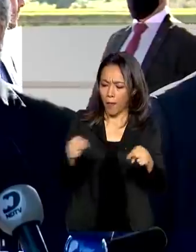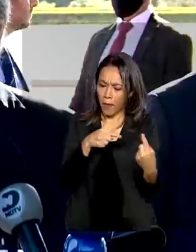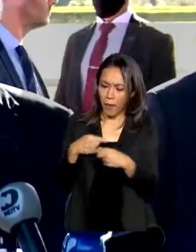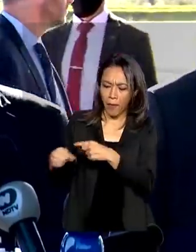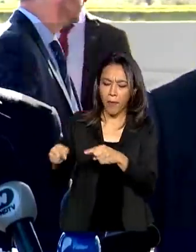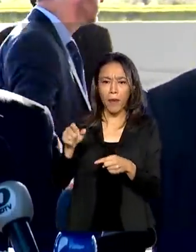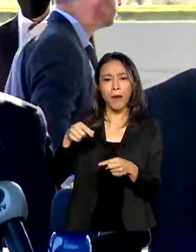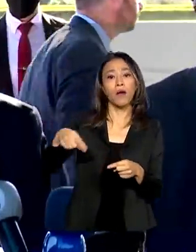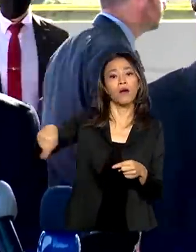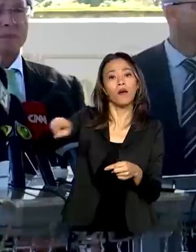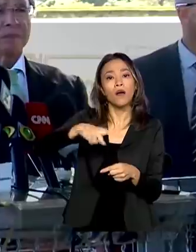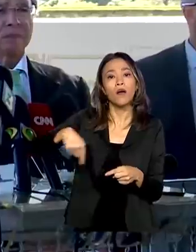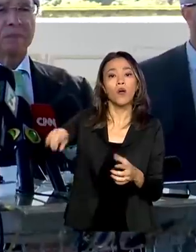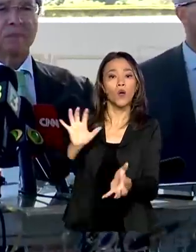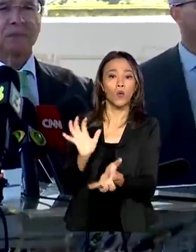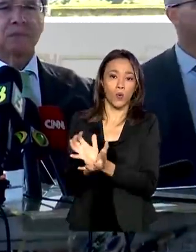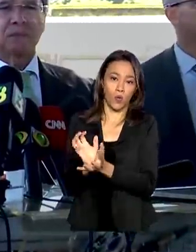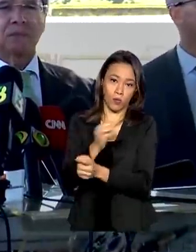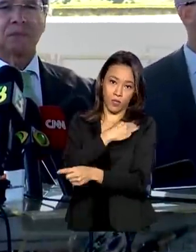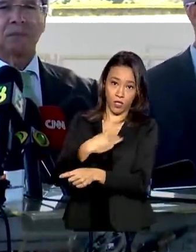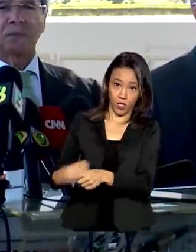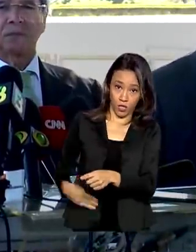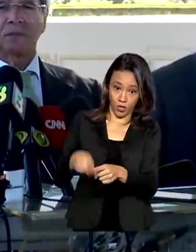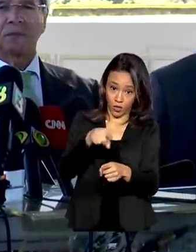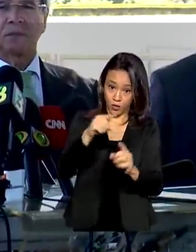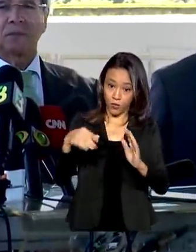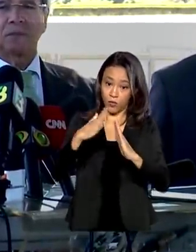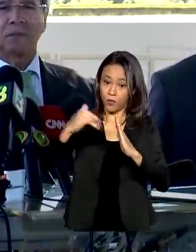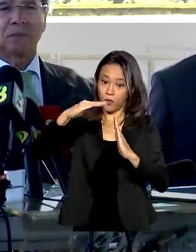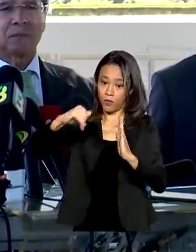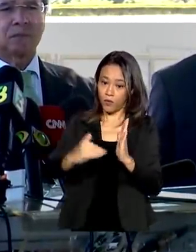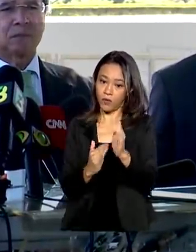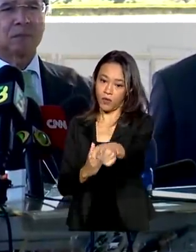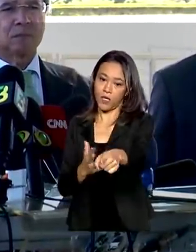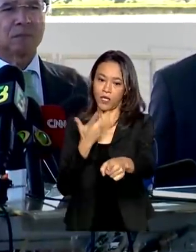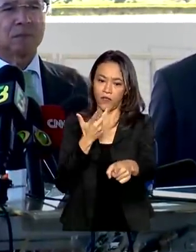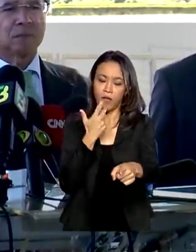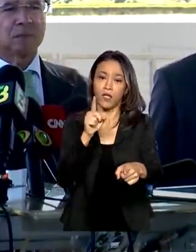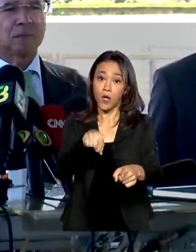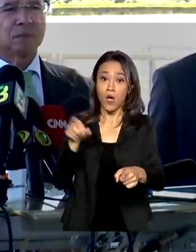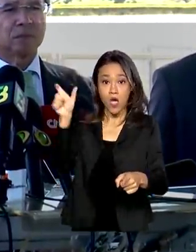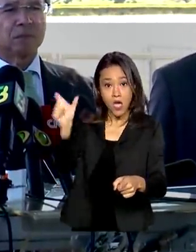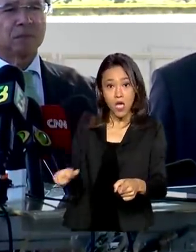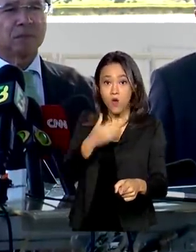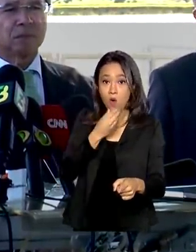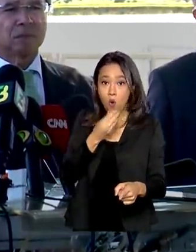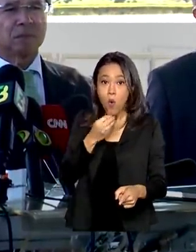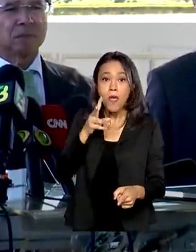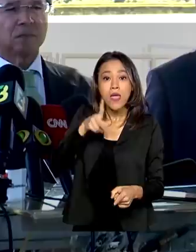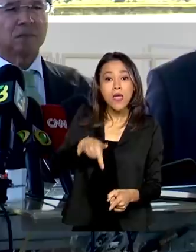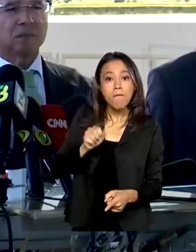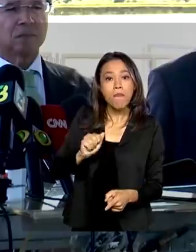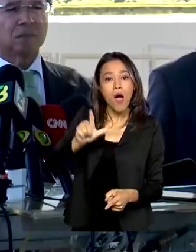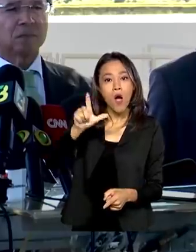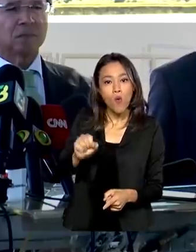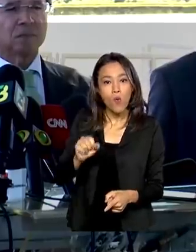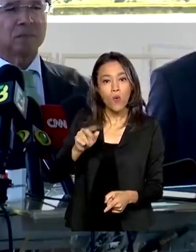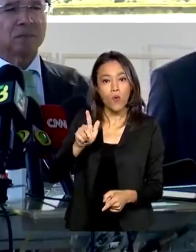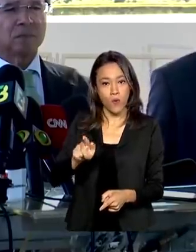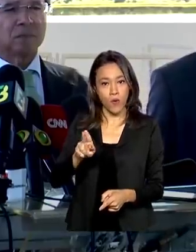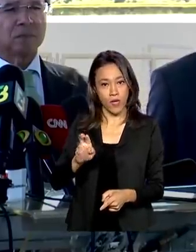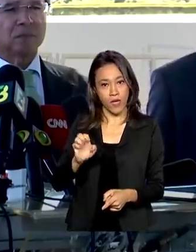ministros no Alvorada. O homem que decide a economia no Brasil é um só, chama-se Paulo Guedes. Ele nos dá o norte,